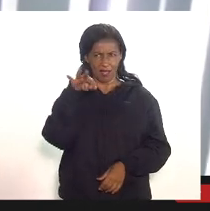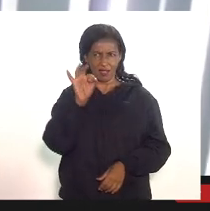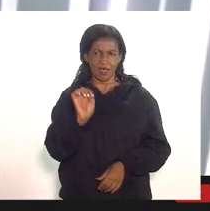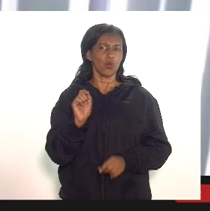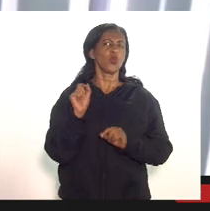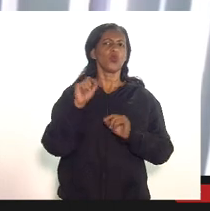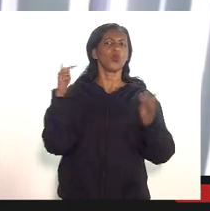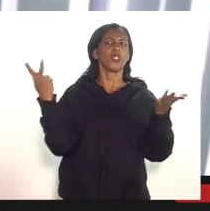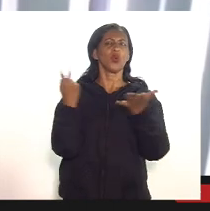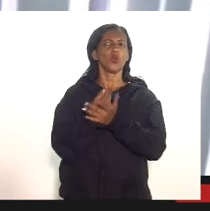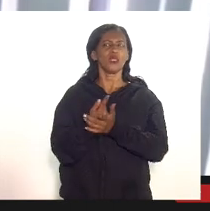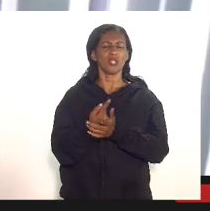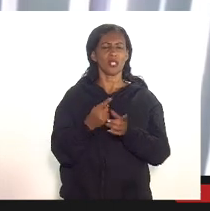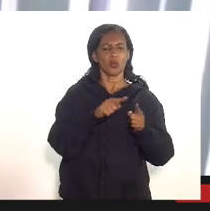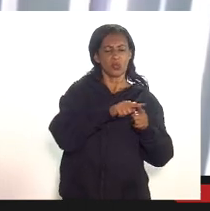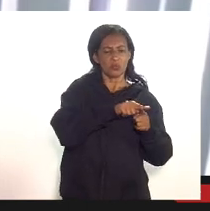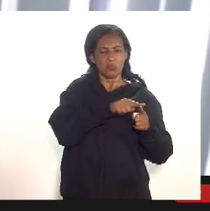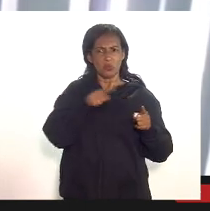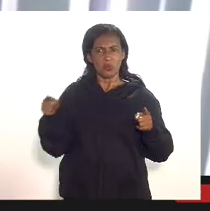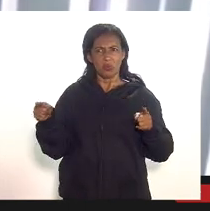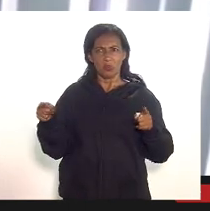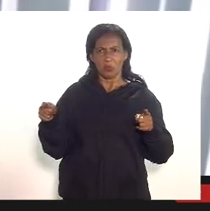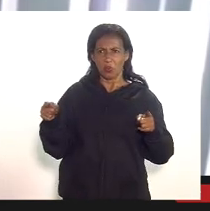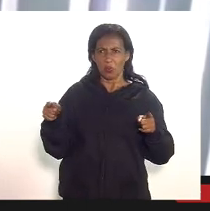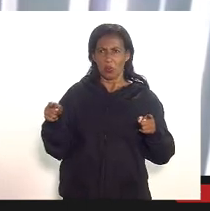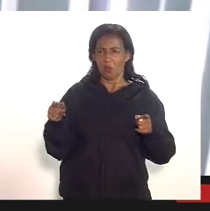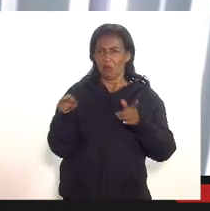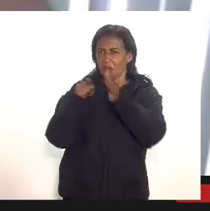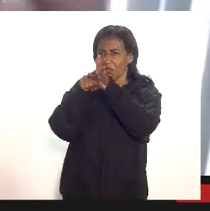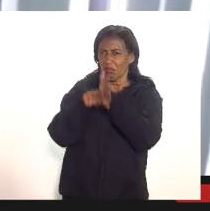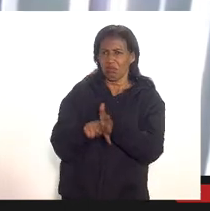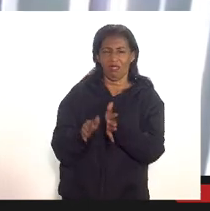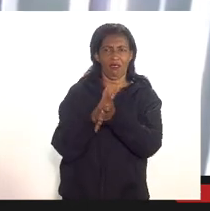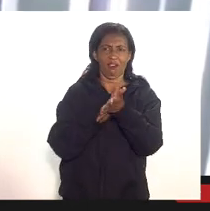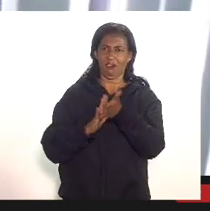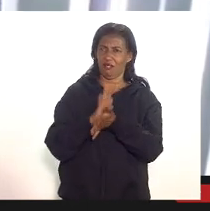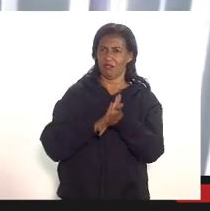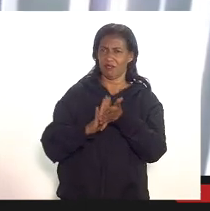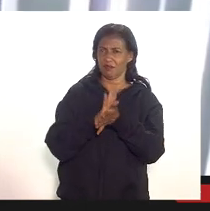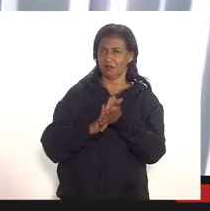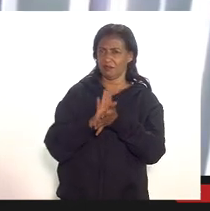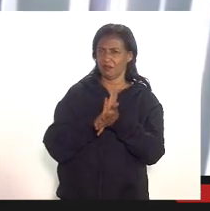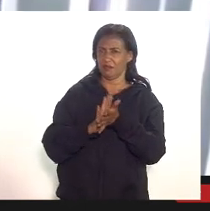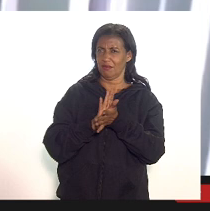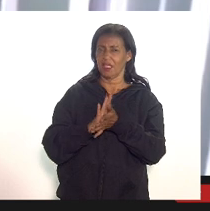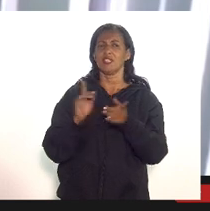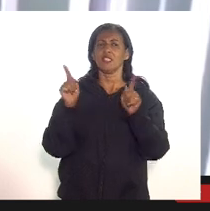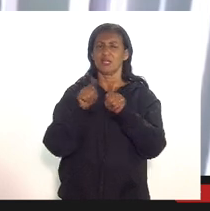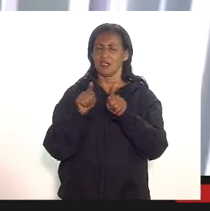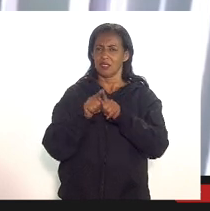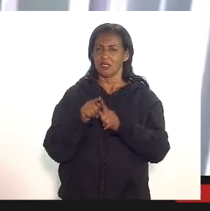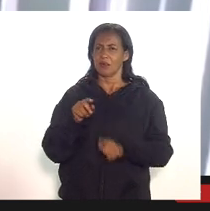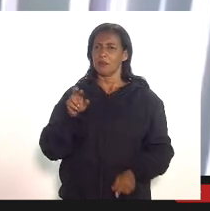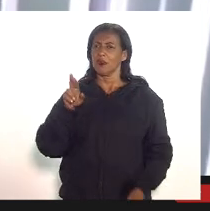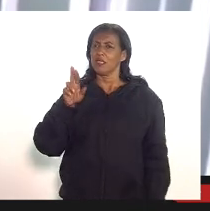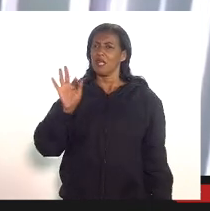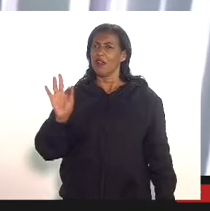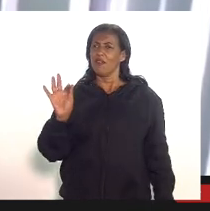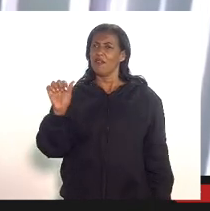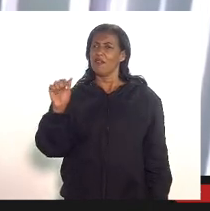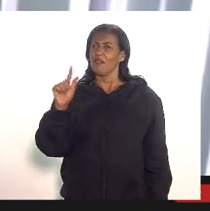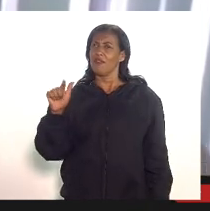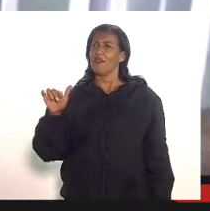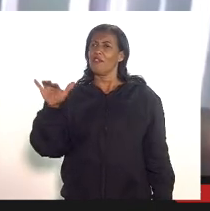nesse intervalo tão grande tem auditoria entender de parte da Secretaria de Fazenda não da gestão do secretário